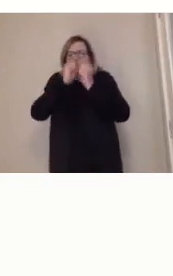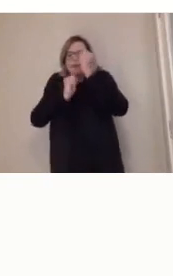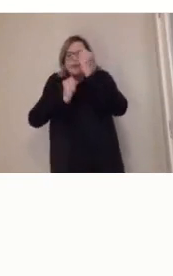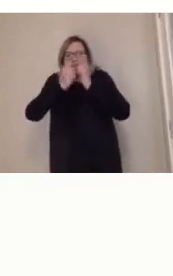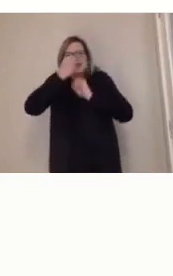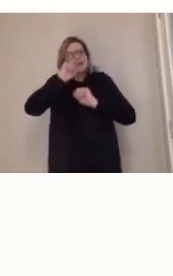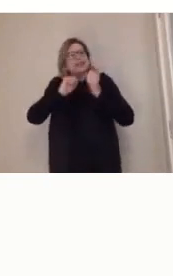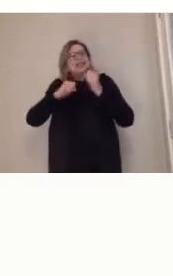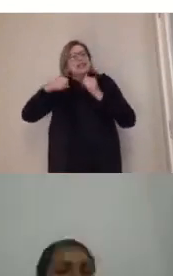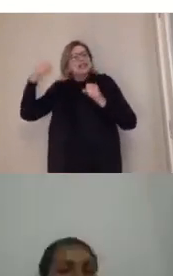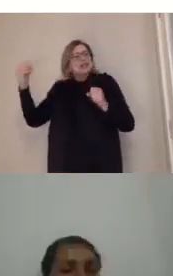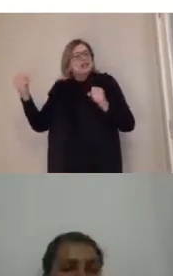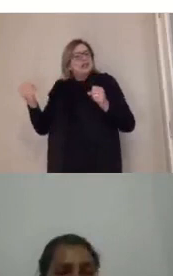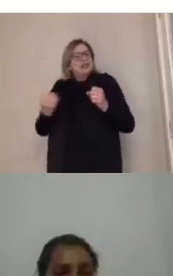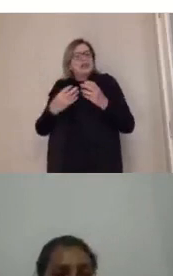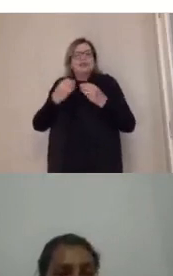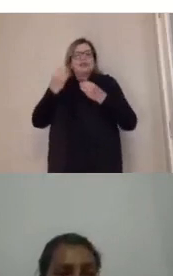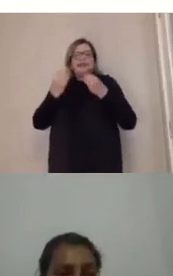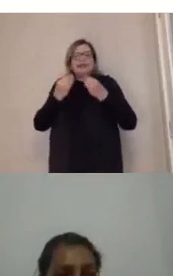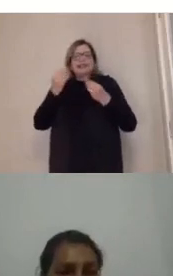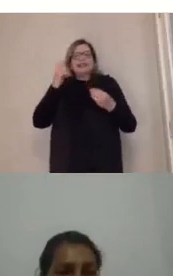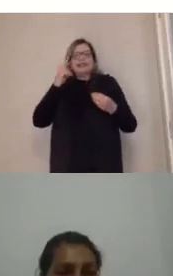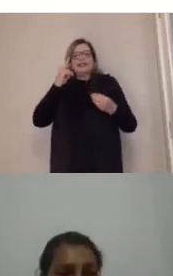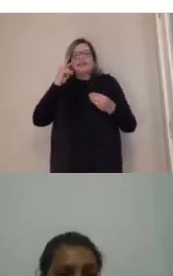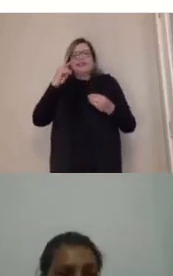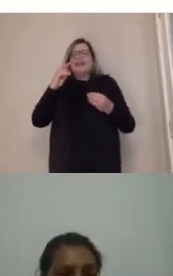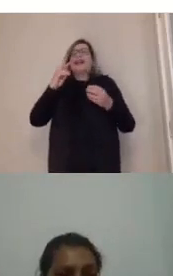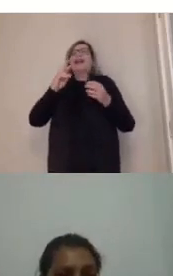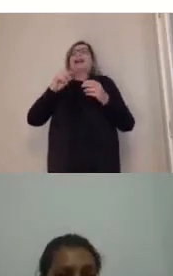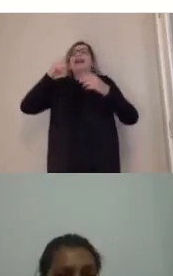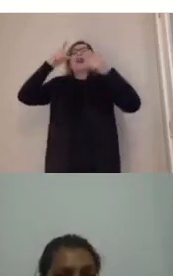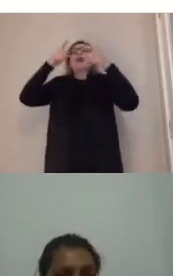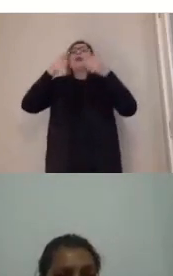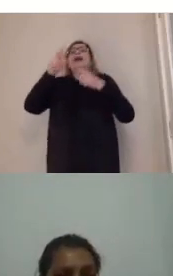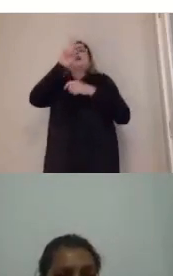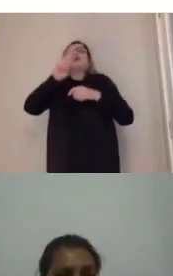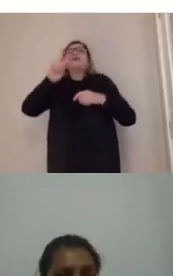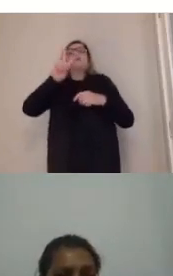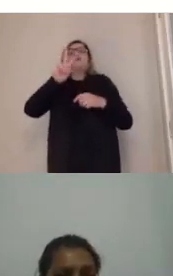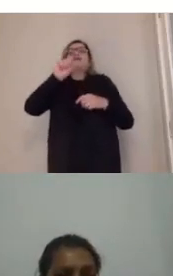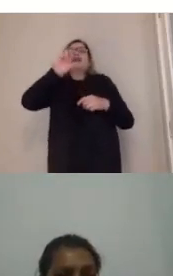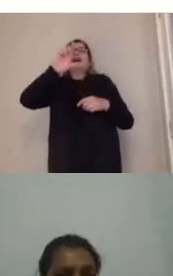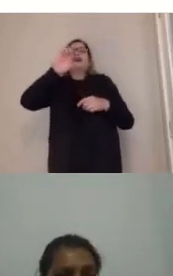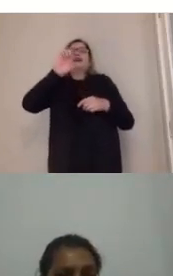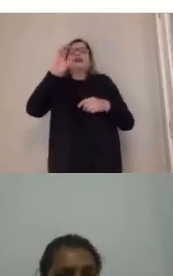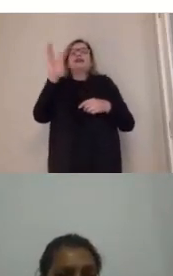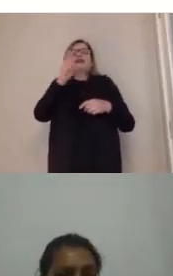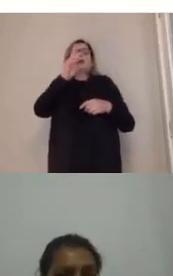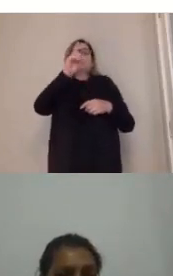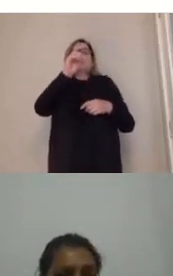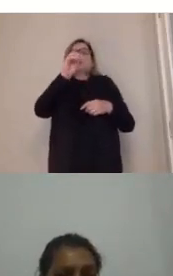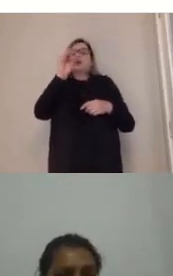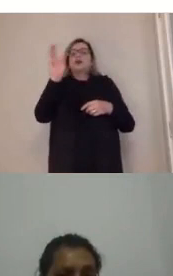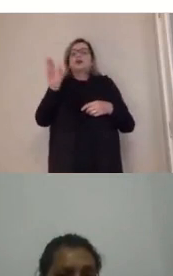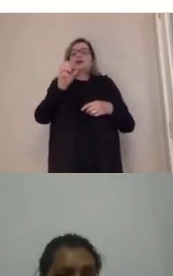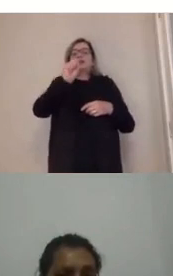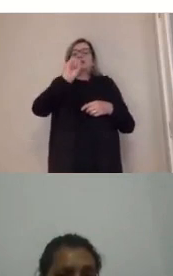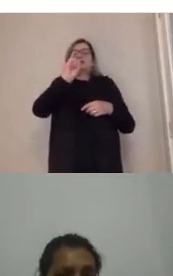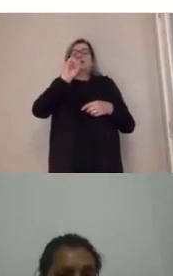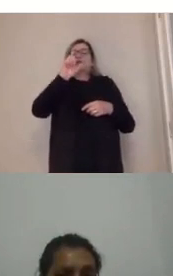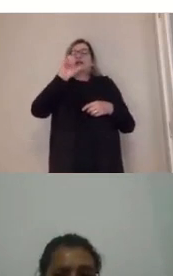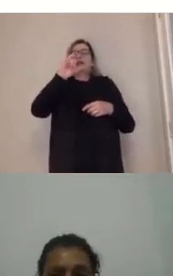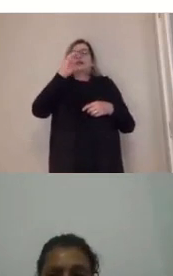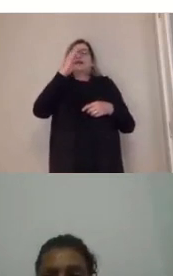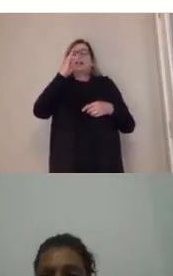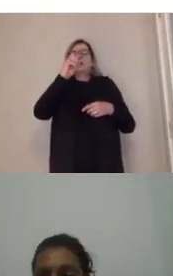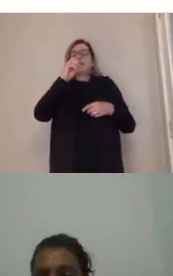a gente vê isso, por exemplo, no Vale do Silício, que pequenas indústrias que estão lá, ou pequenas empresas que detêm o monopólio da